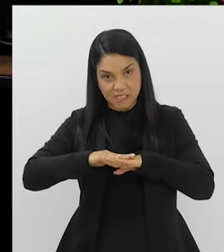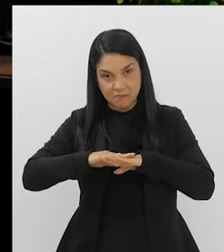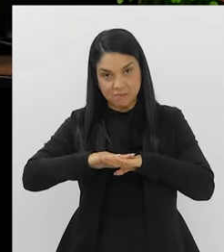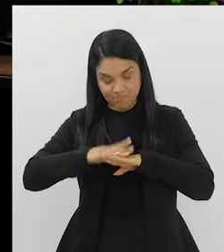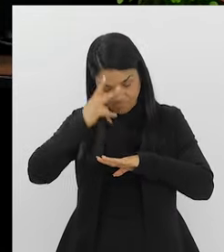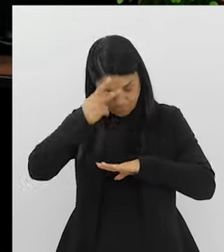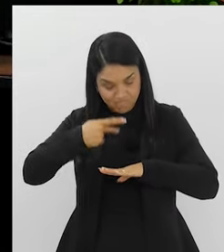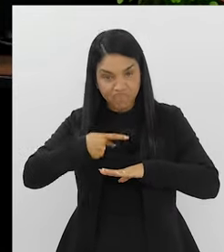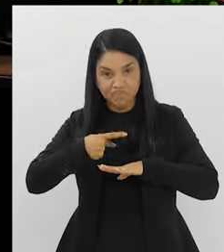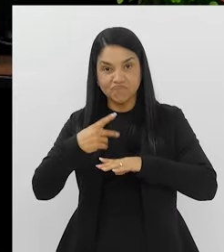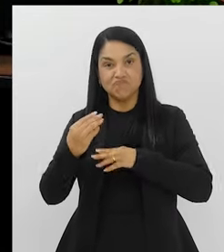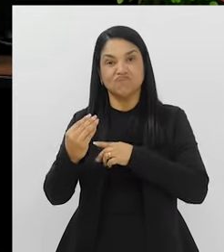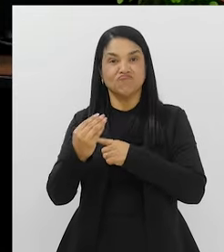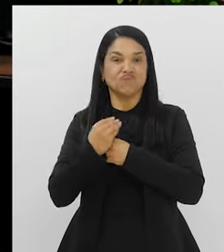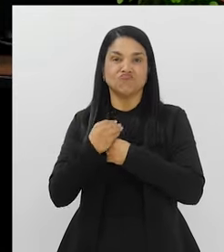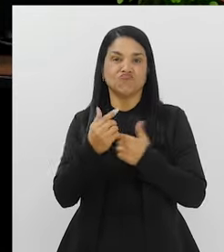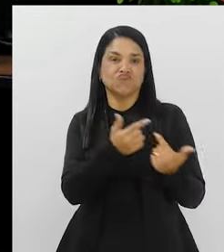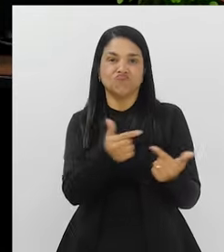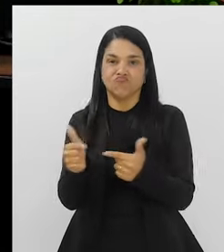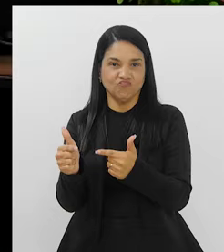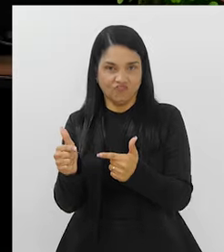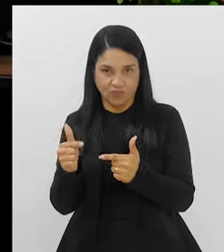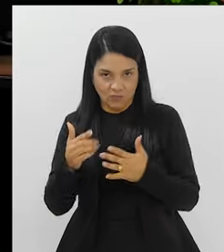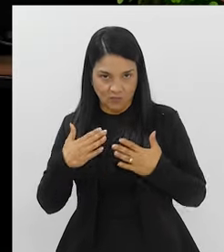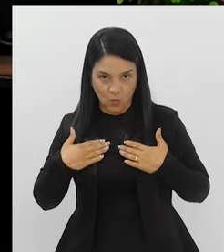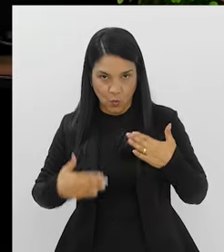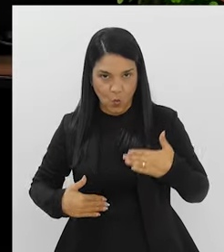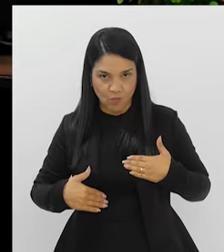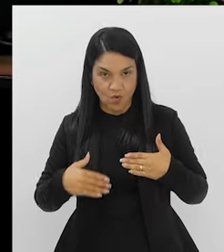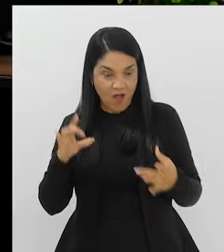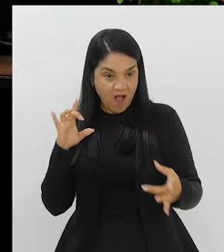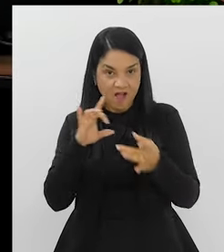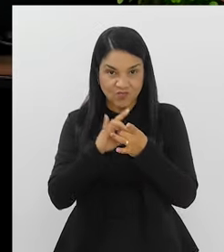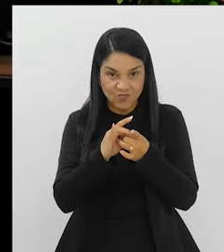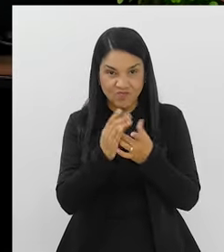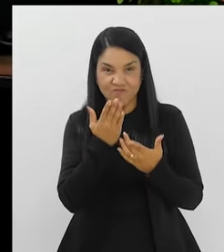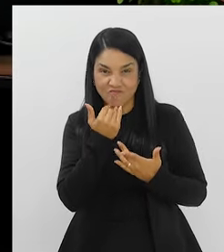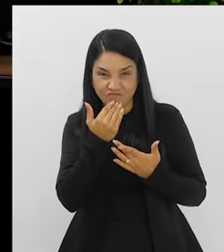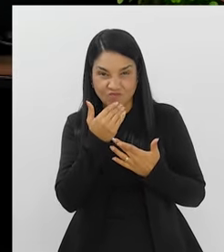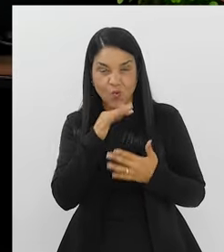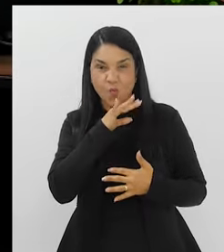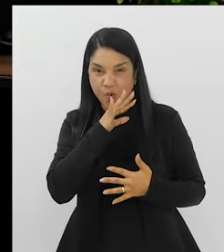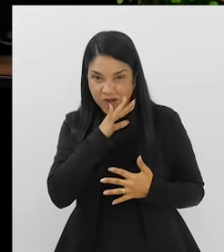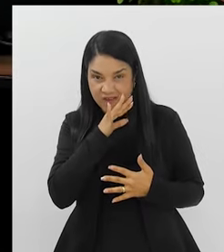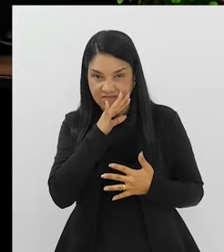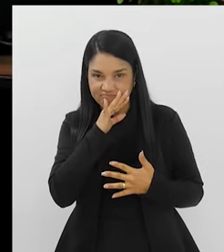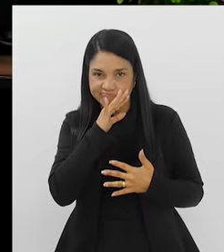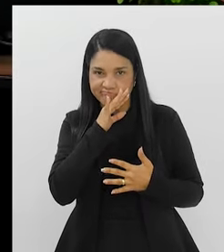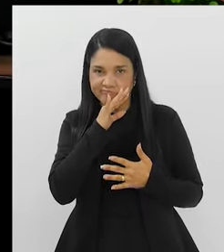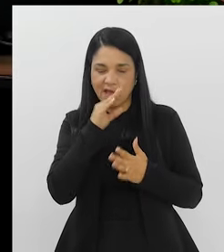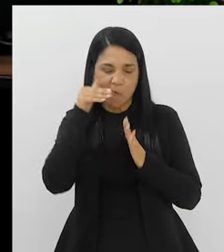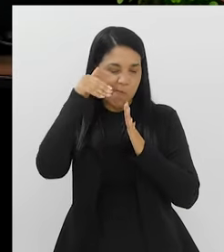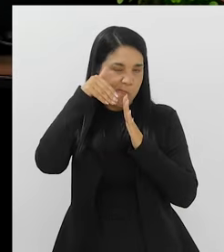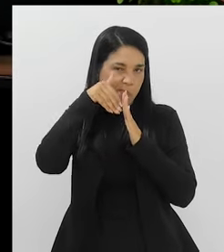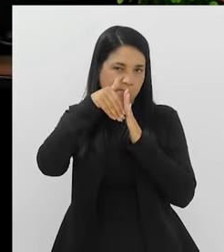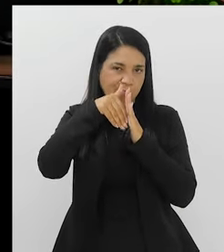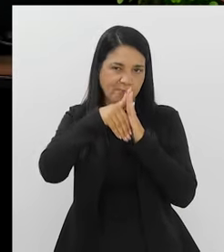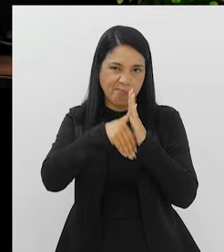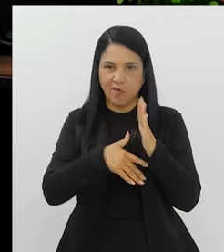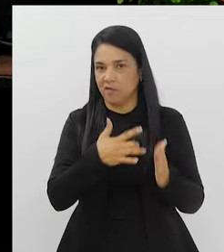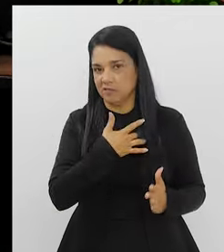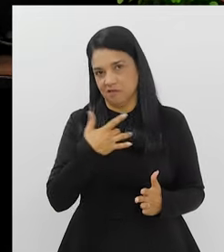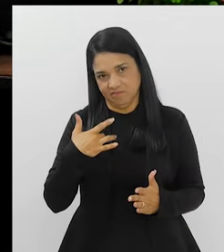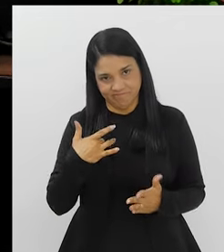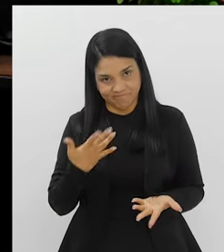Se você associar isso a uma má alimentação, ela dera baixo. Então,